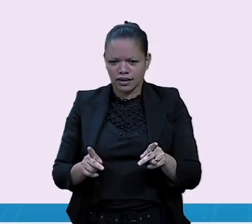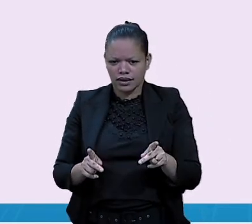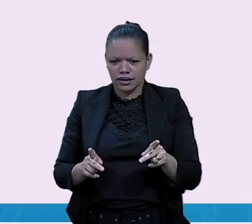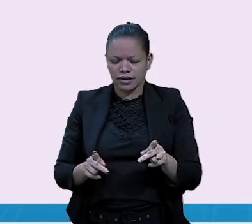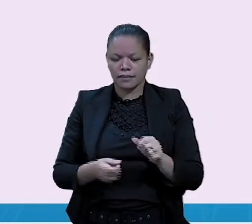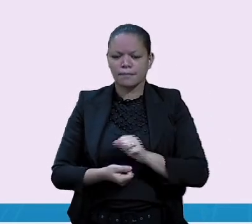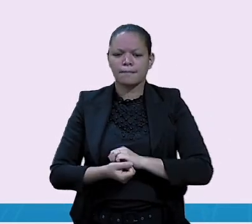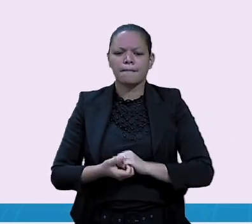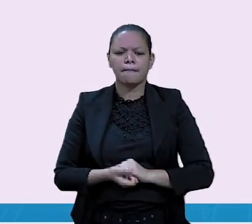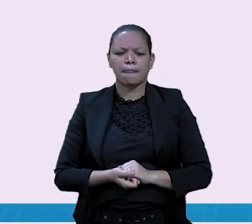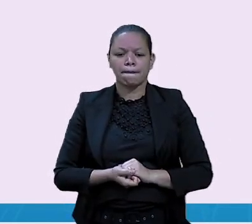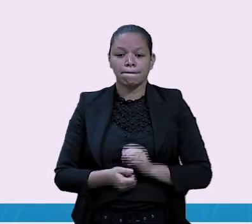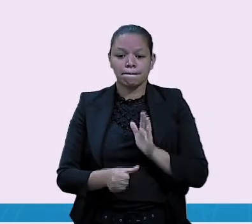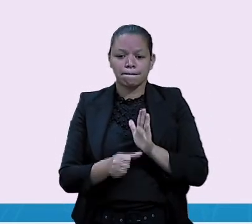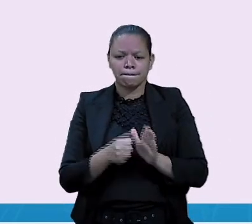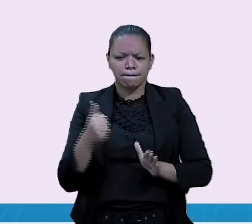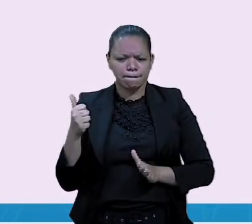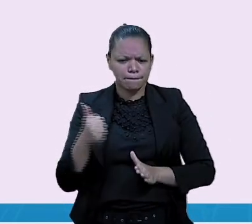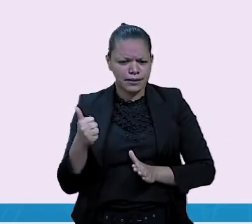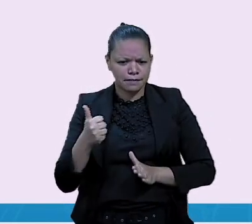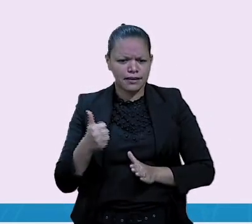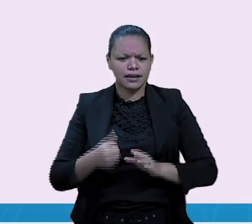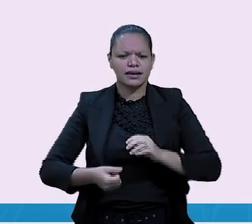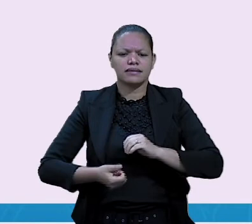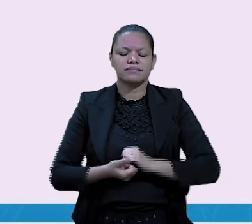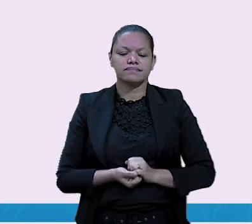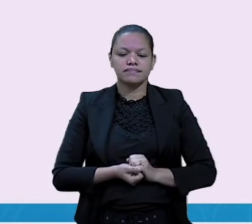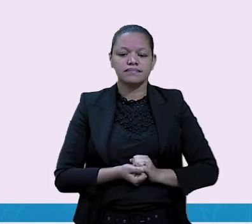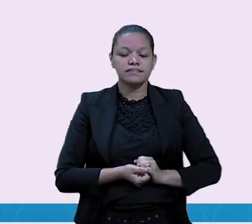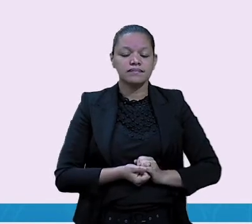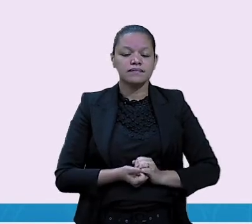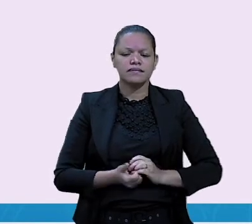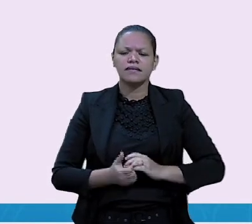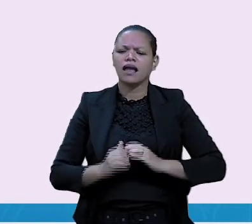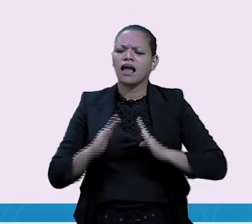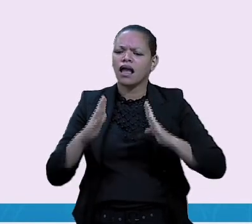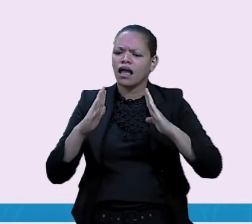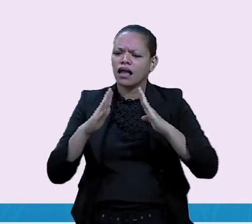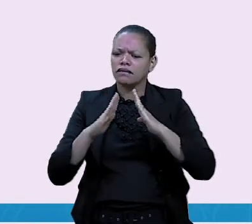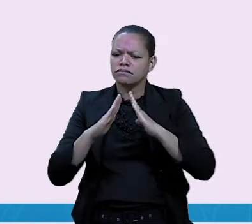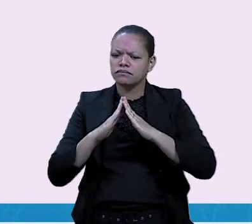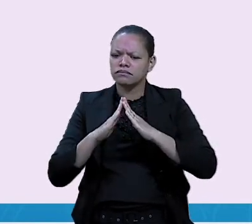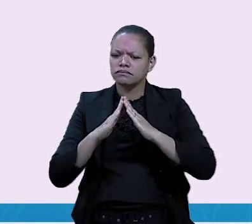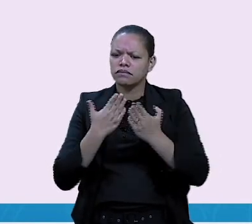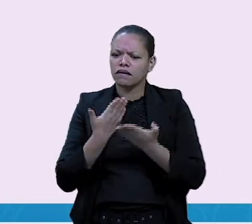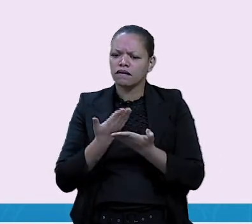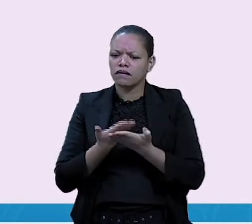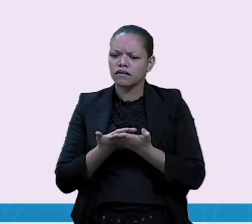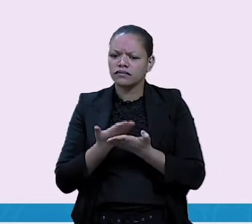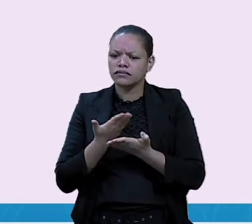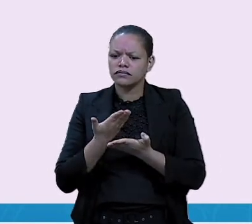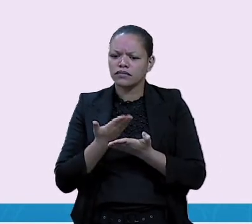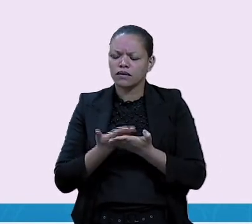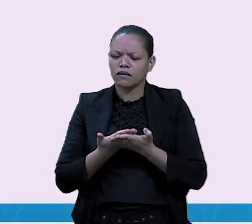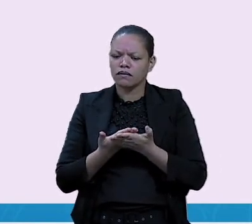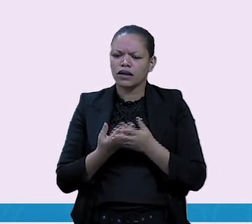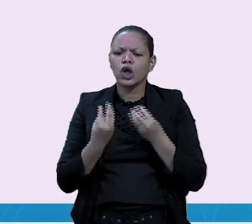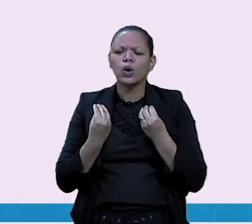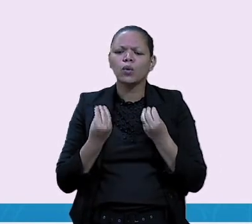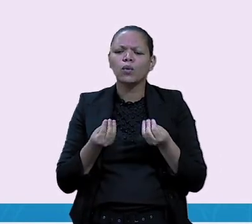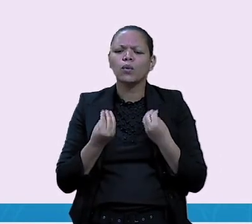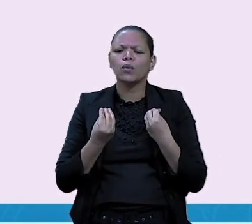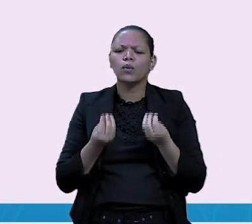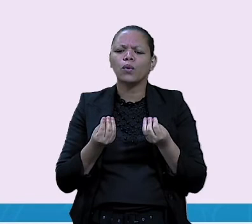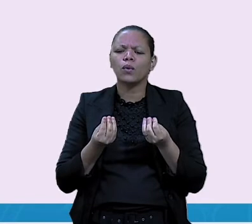Então, vamos lá, primeira. Escola. Como eu faço a flexão da palavra